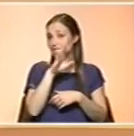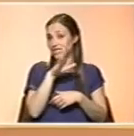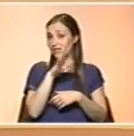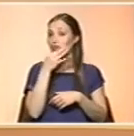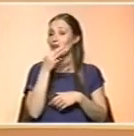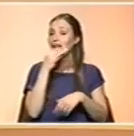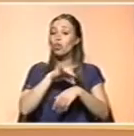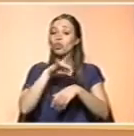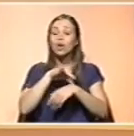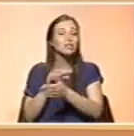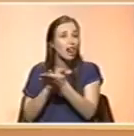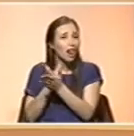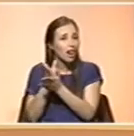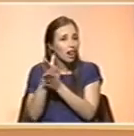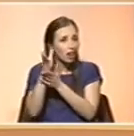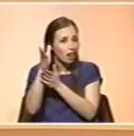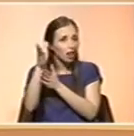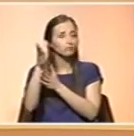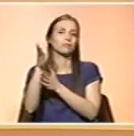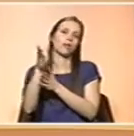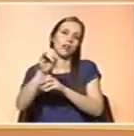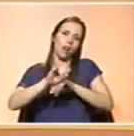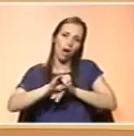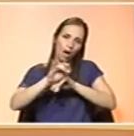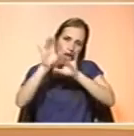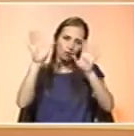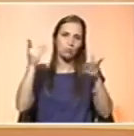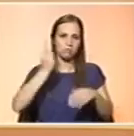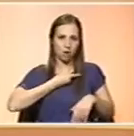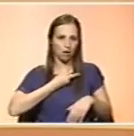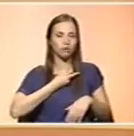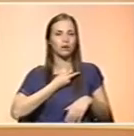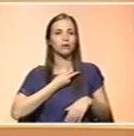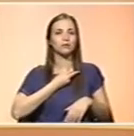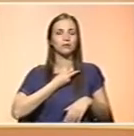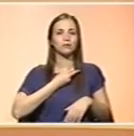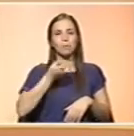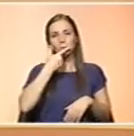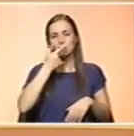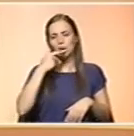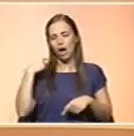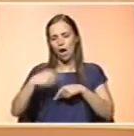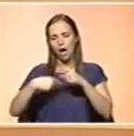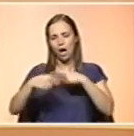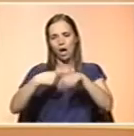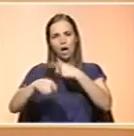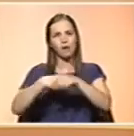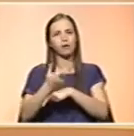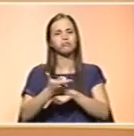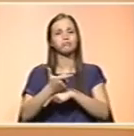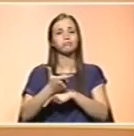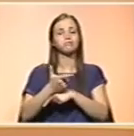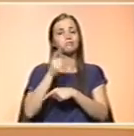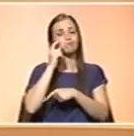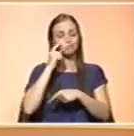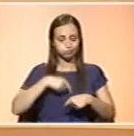patologia, claro que há... que obriga a medicação crónica, situações que comprometam a função digestiva,